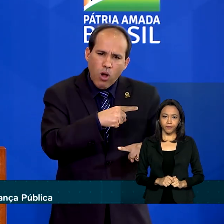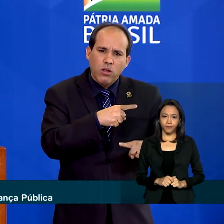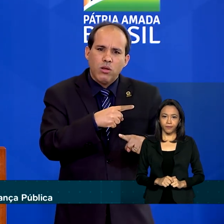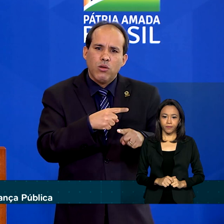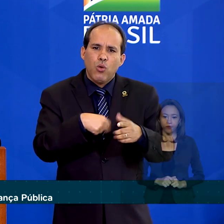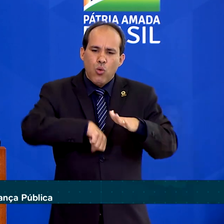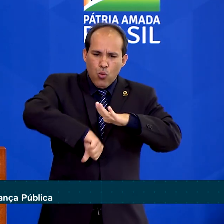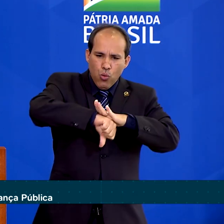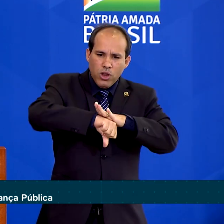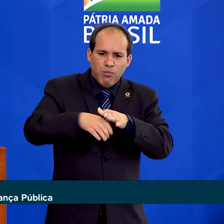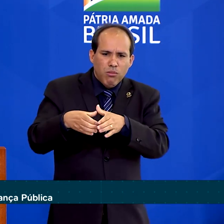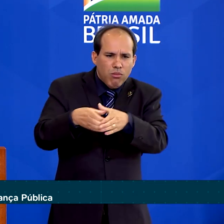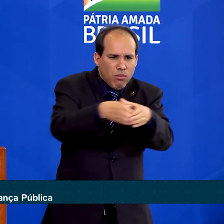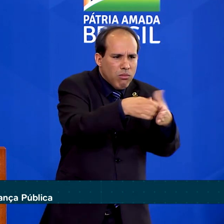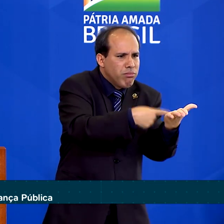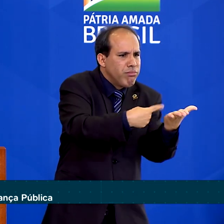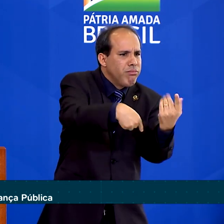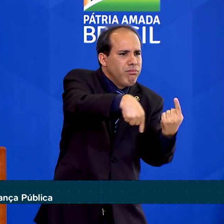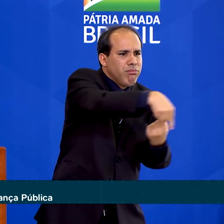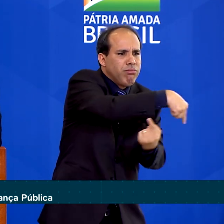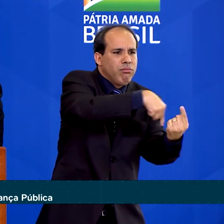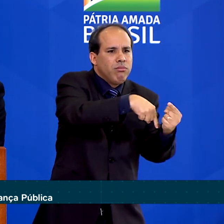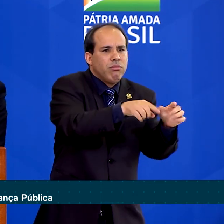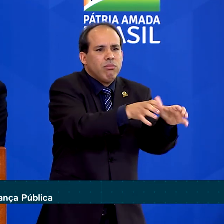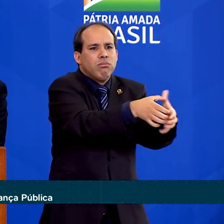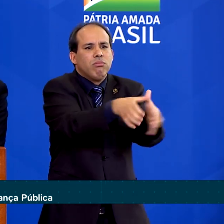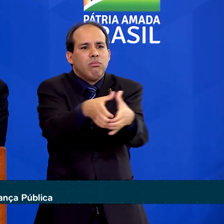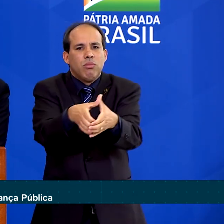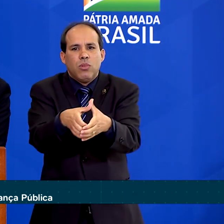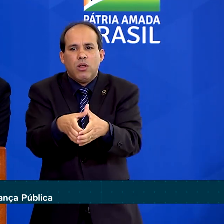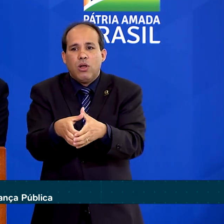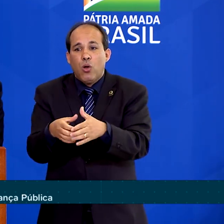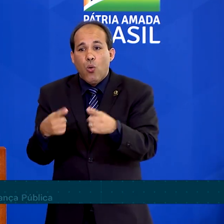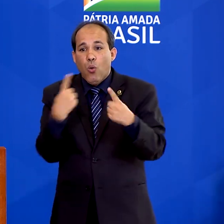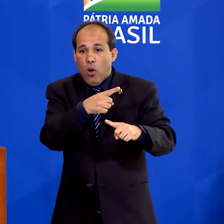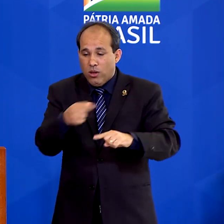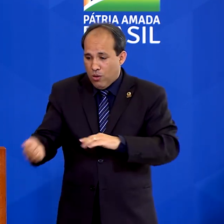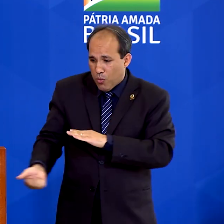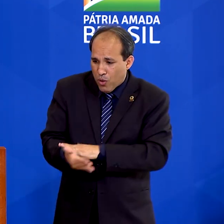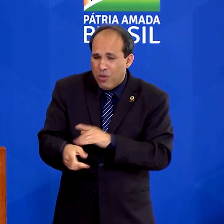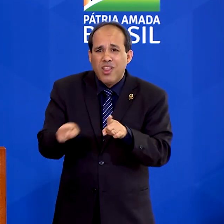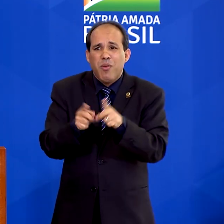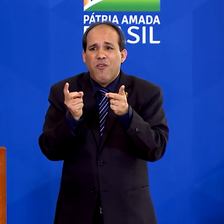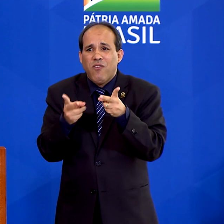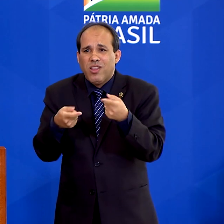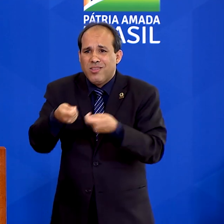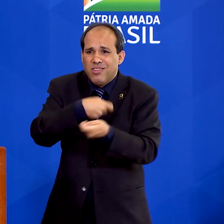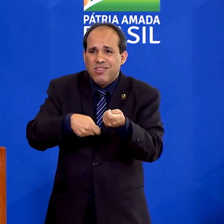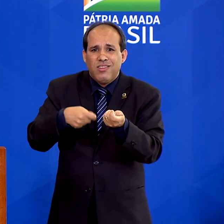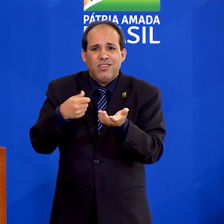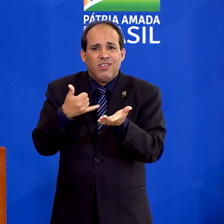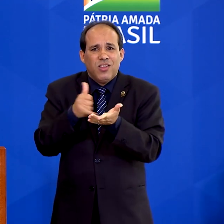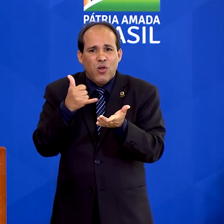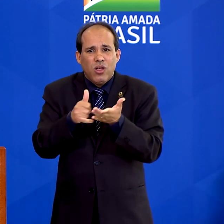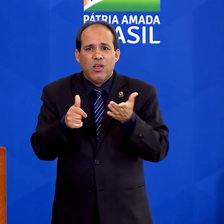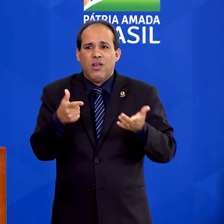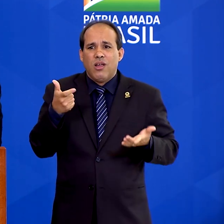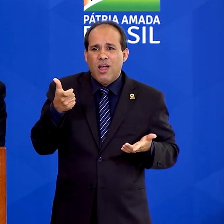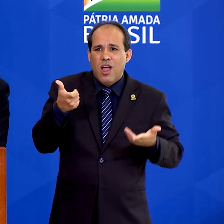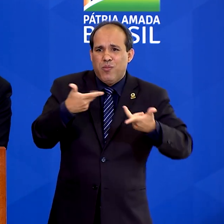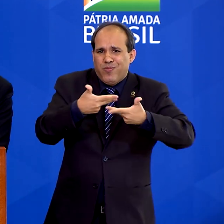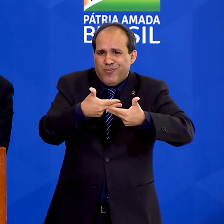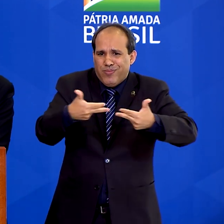organizado, o que envolve não apenas a corrupção, mas tráfico de drogas, de armas, os